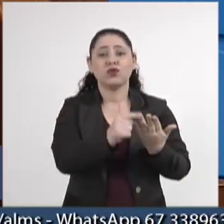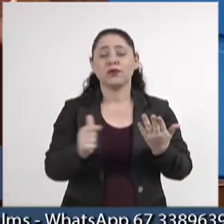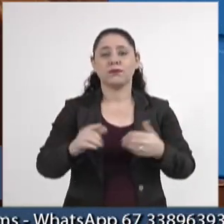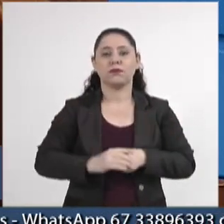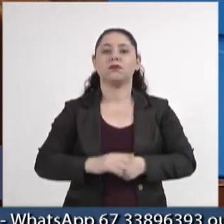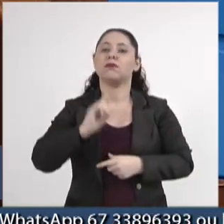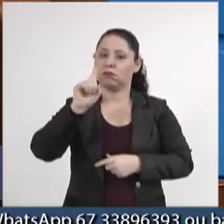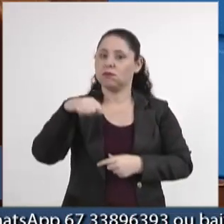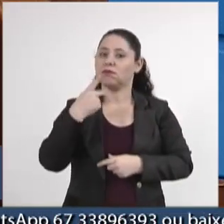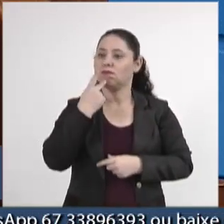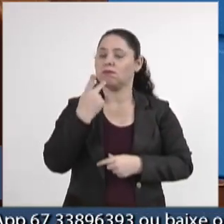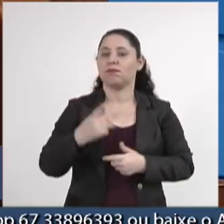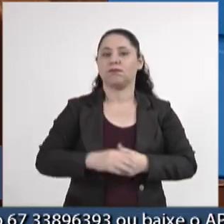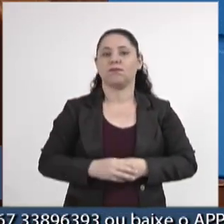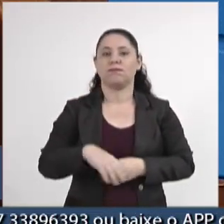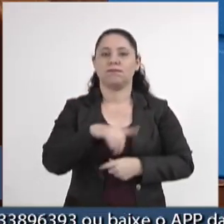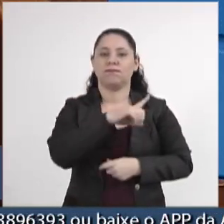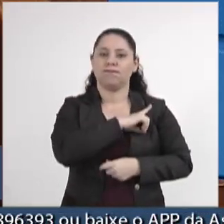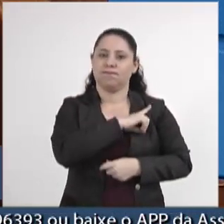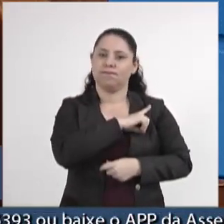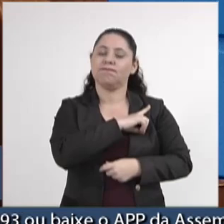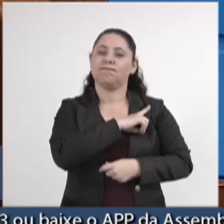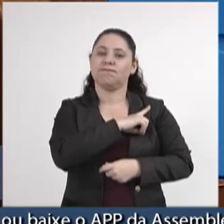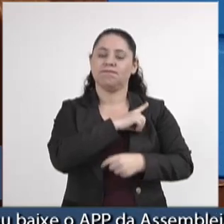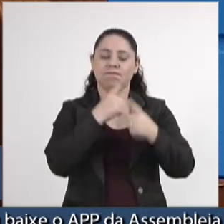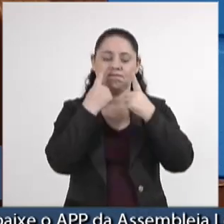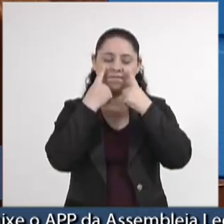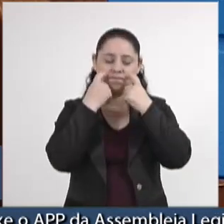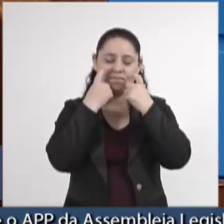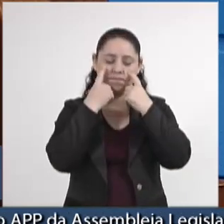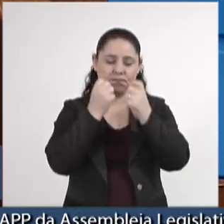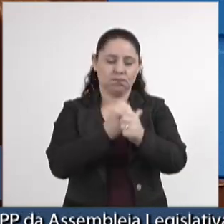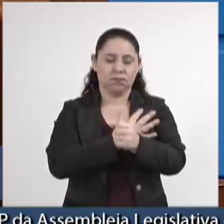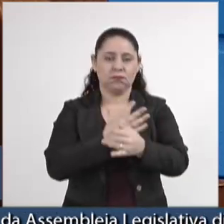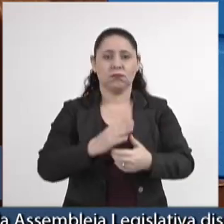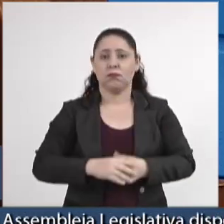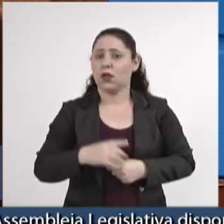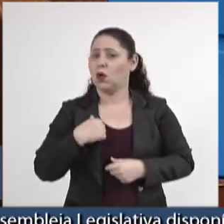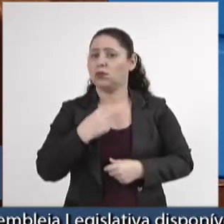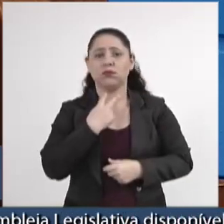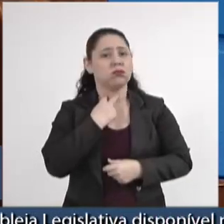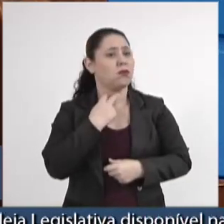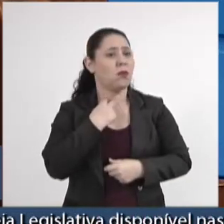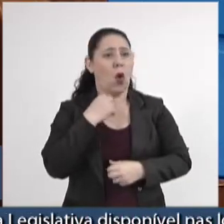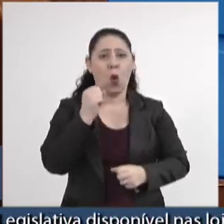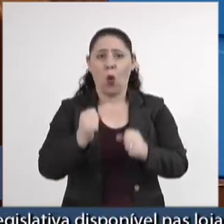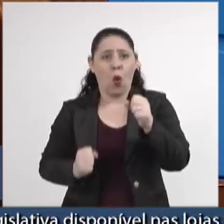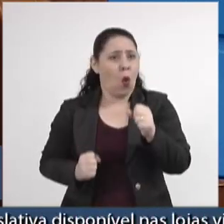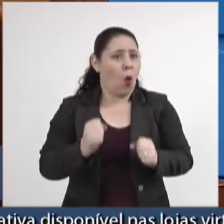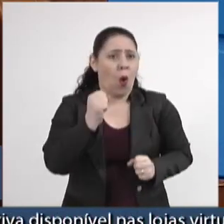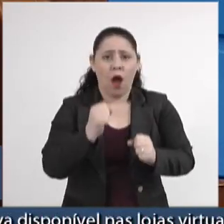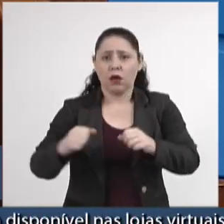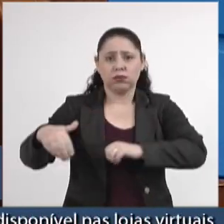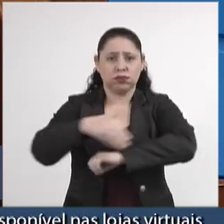depois deu uma declaração na delegacia, muito emocionado, dizendo, eu não posso correr na rua,